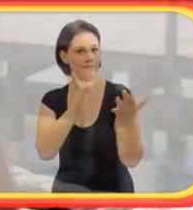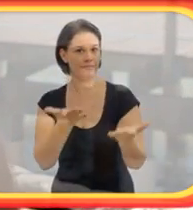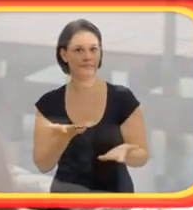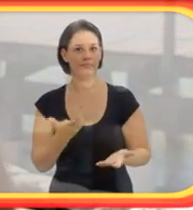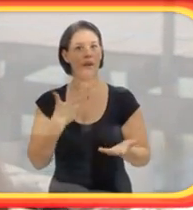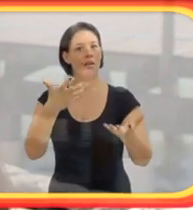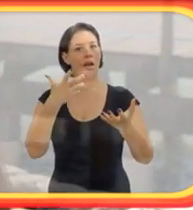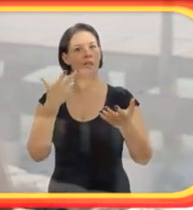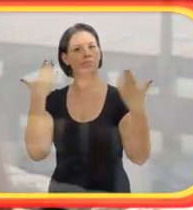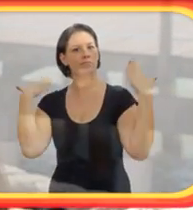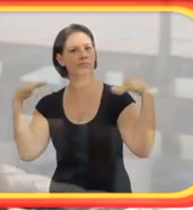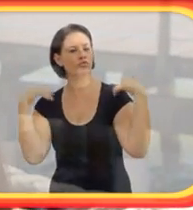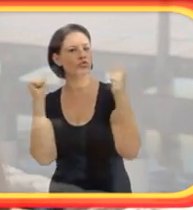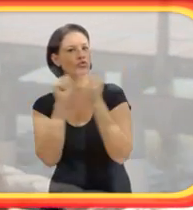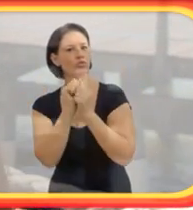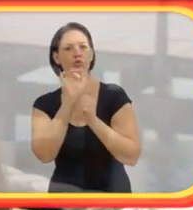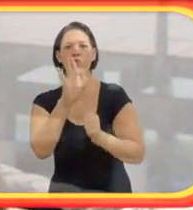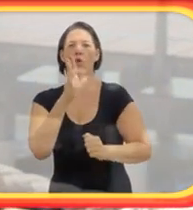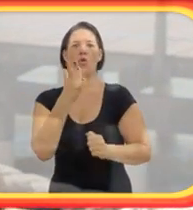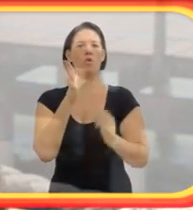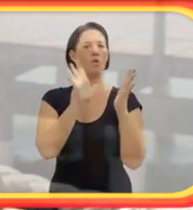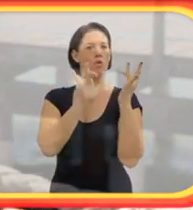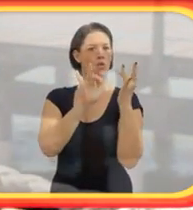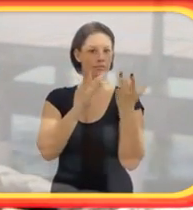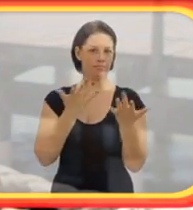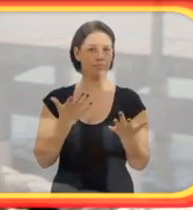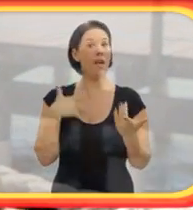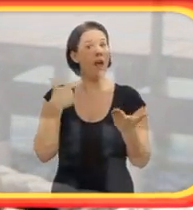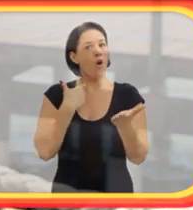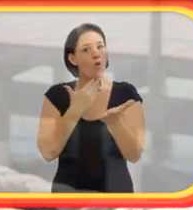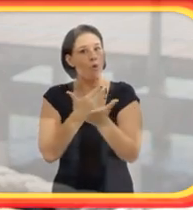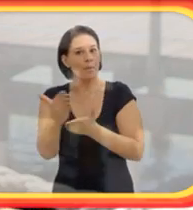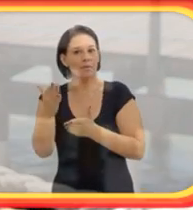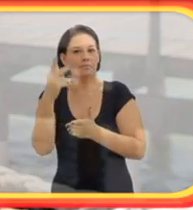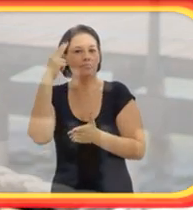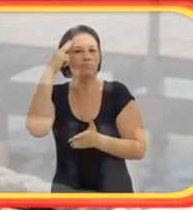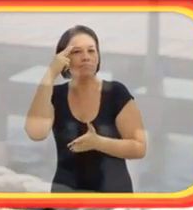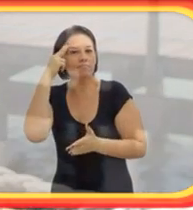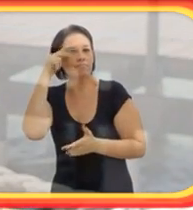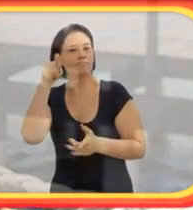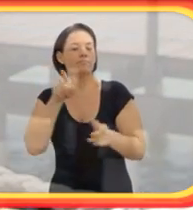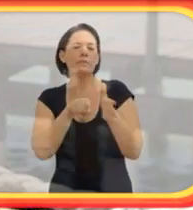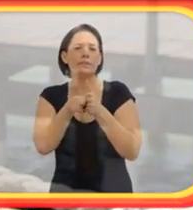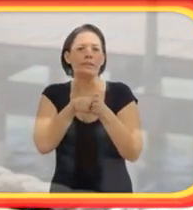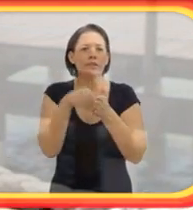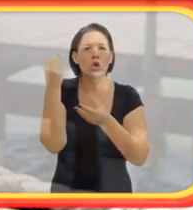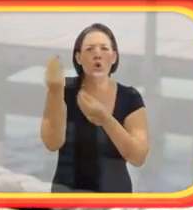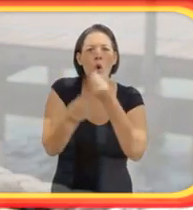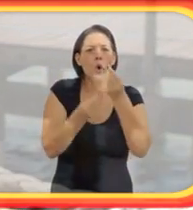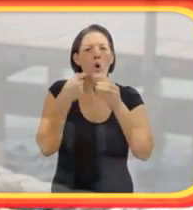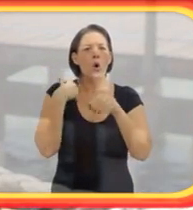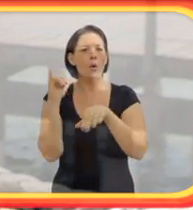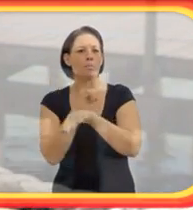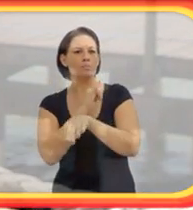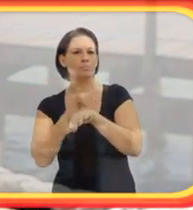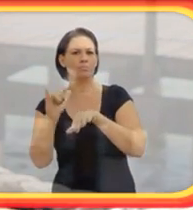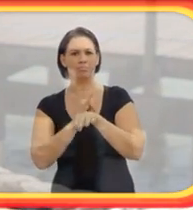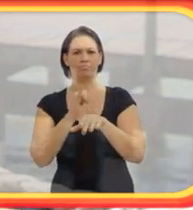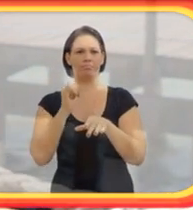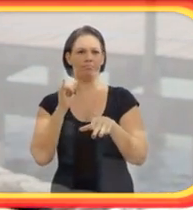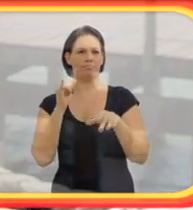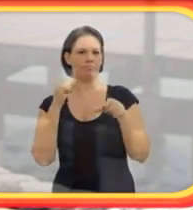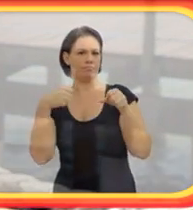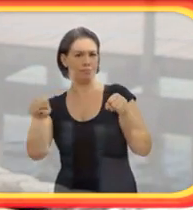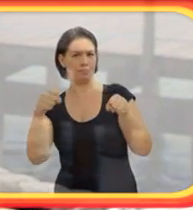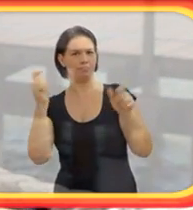sozinho. Então, eu comecei a ter esse sonho e a pesquisar como que eu poderia um dia dirigir. Comecei a ler um pouco sobre mecânica,